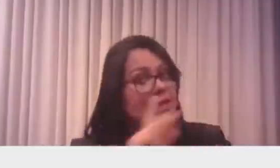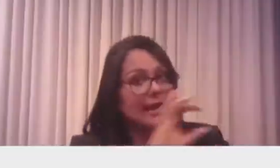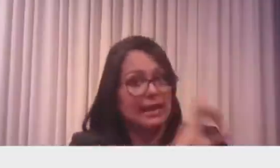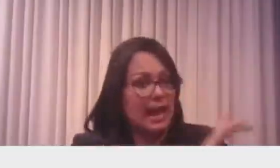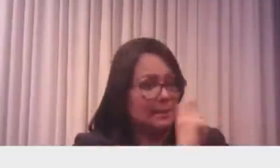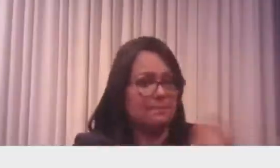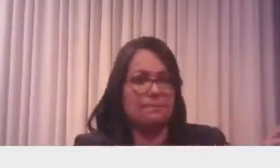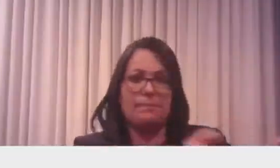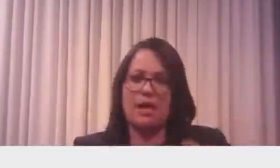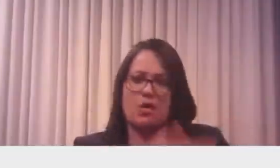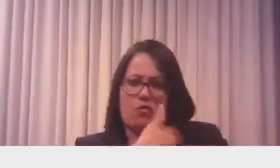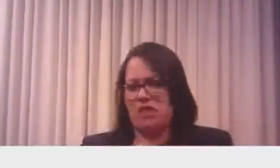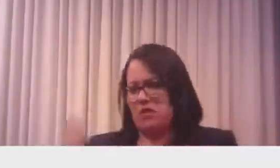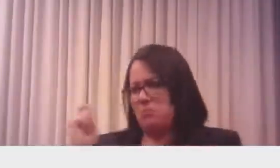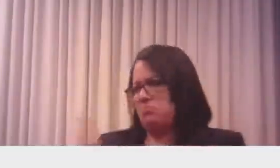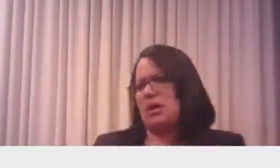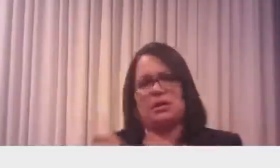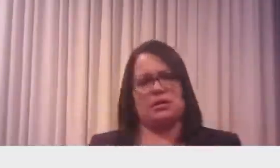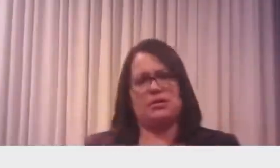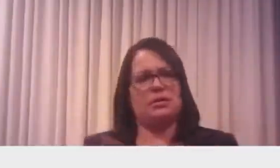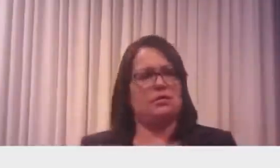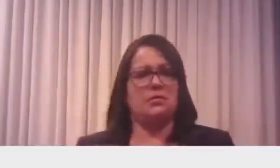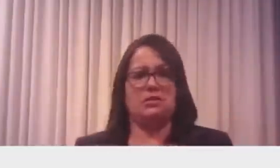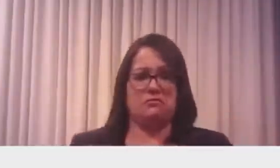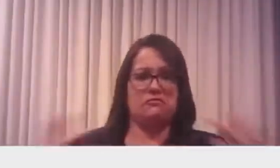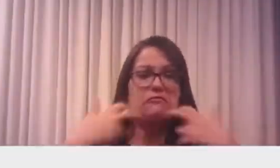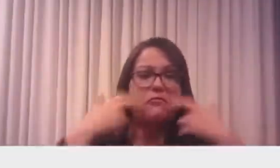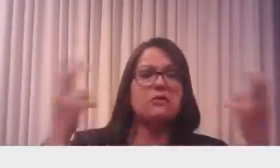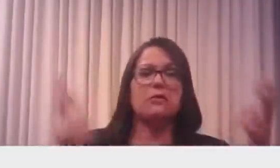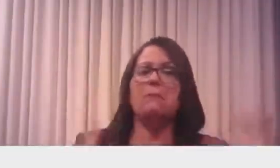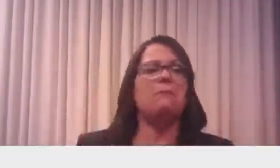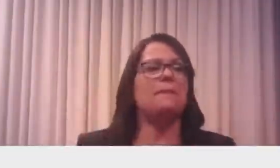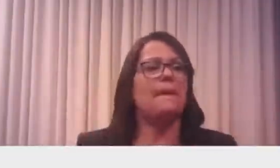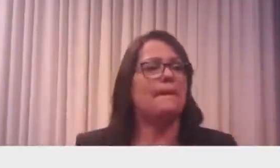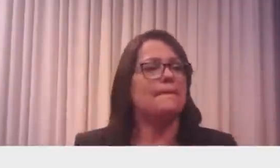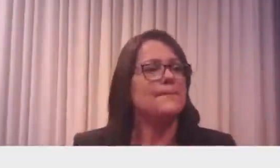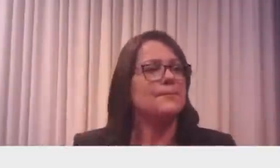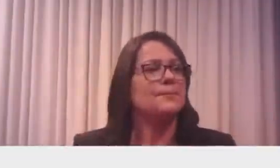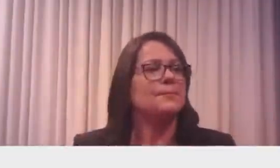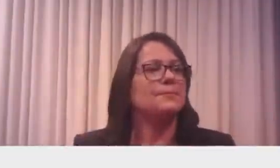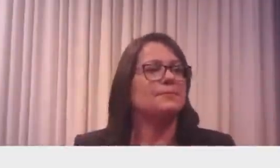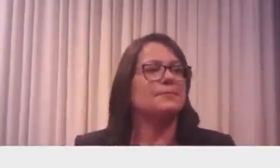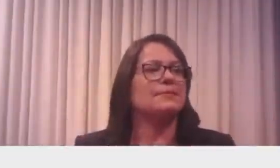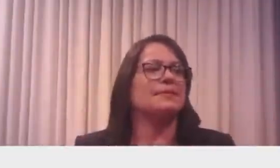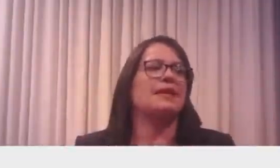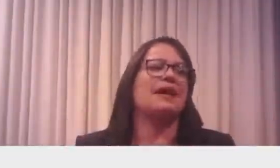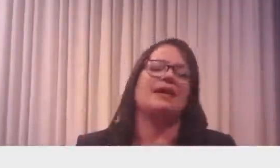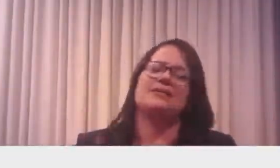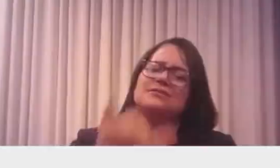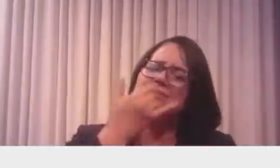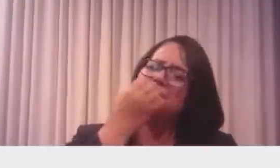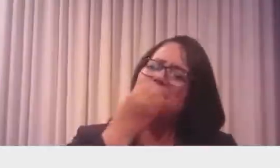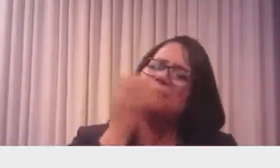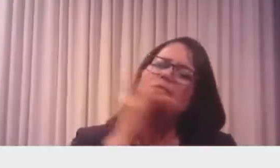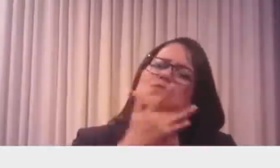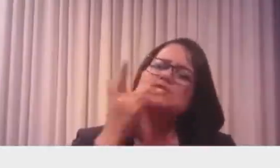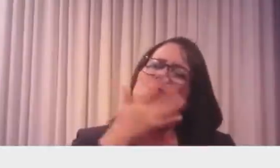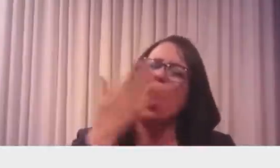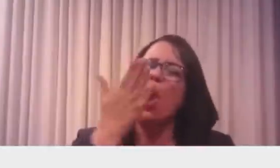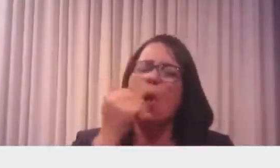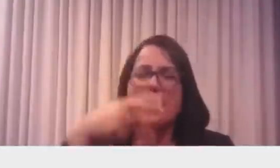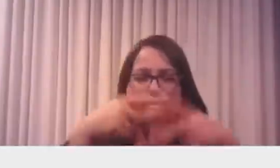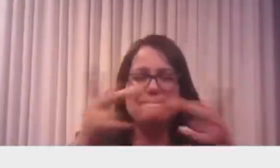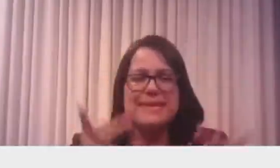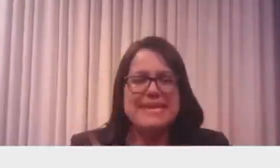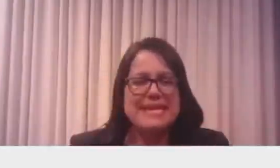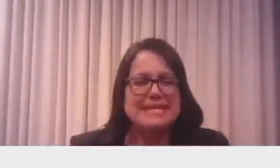própria despesa lá e não pagamos vexame nenhum. Olha, não tem prazer vai comer uma pizza com a mão na rua, isso gostoso pra caramba, pessoal. Eu já